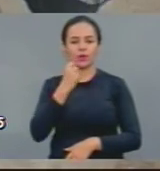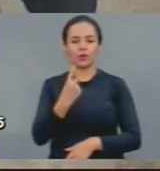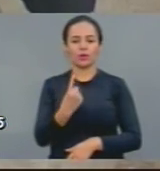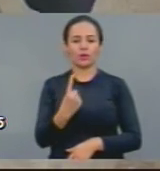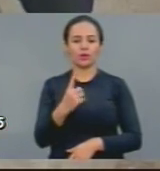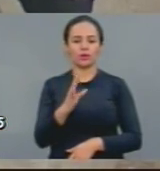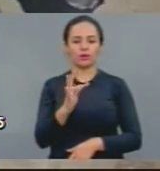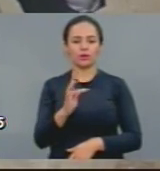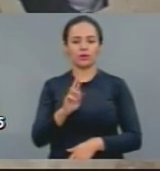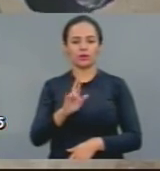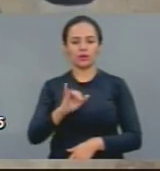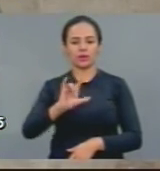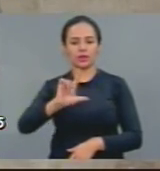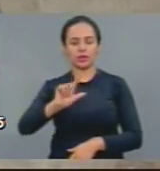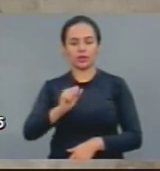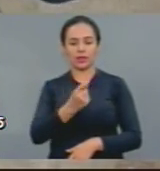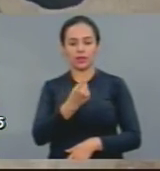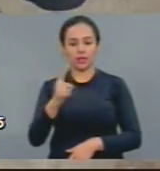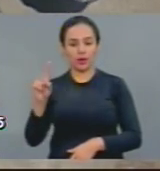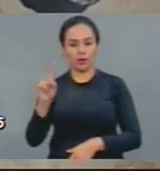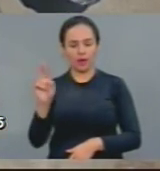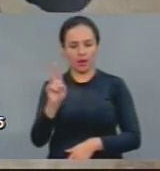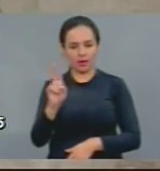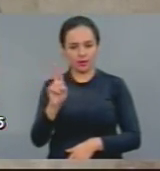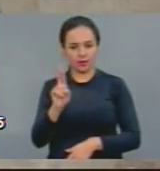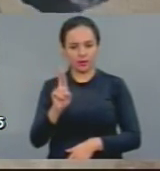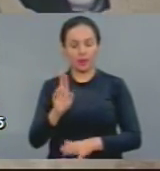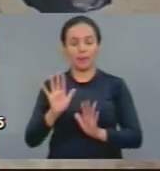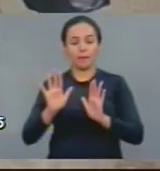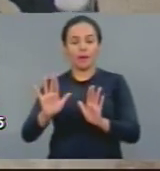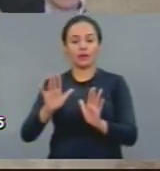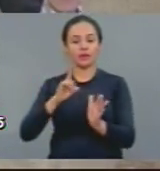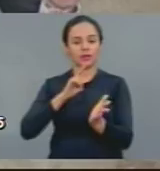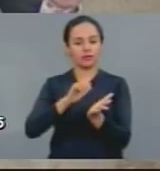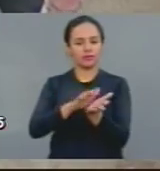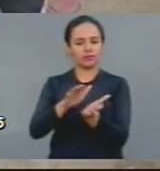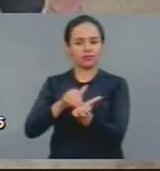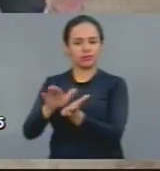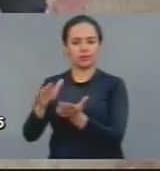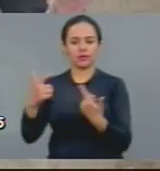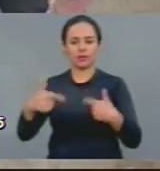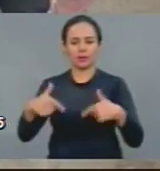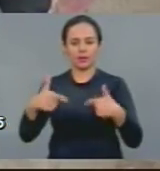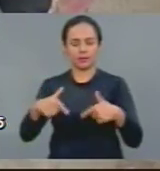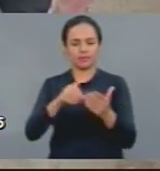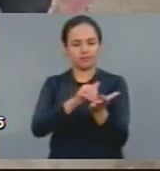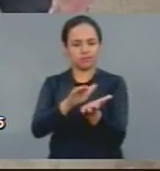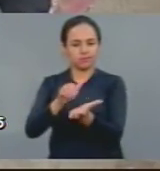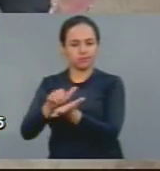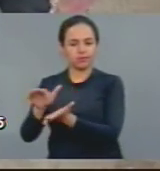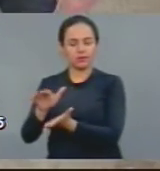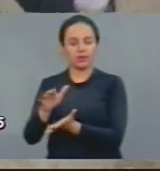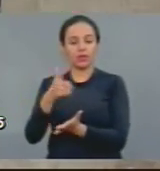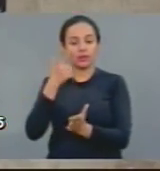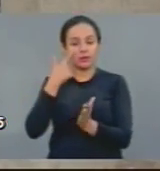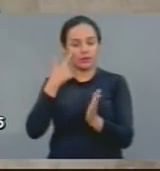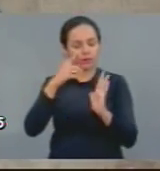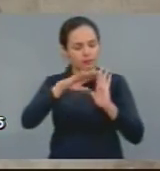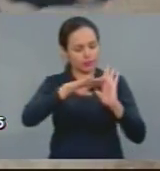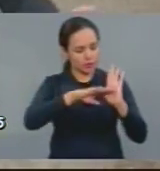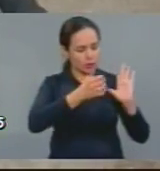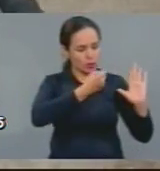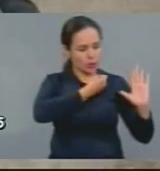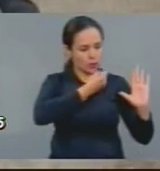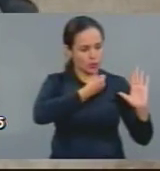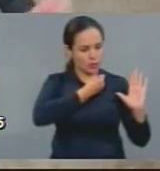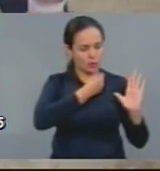mais de um trilhão, e demitiram oficialmente, quando se pega o número de contratações versus o